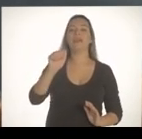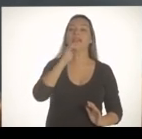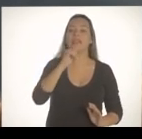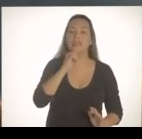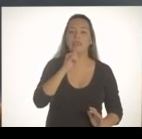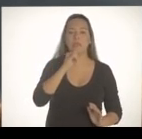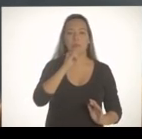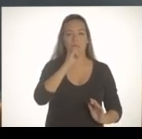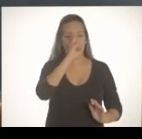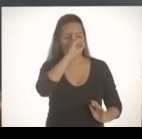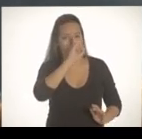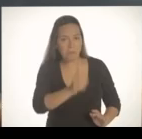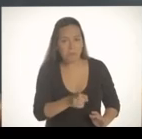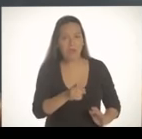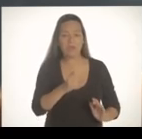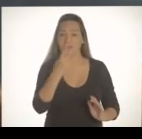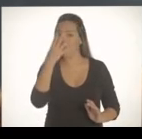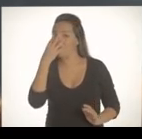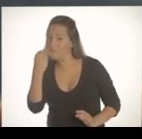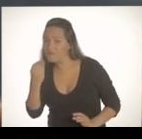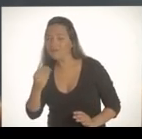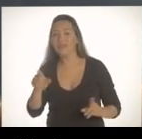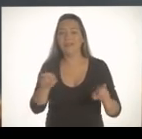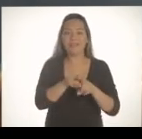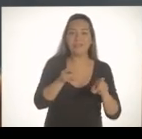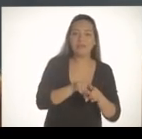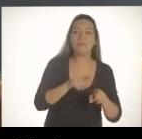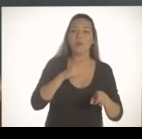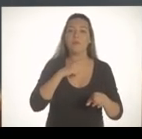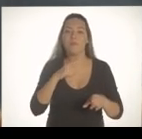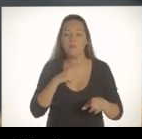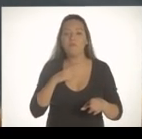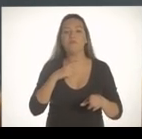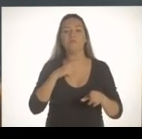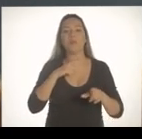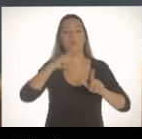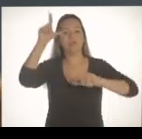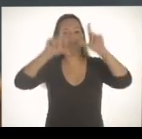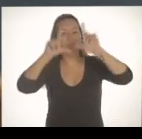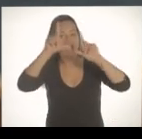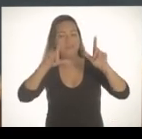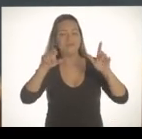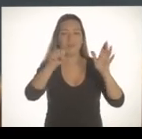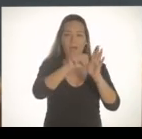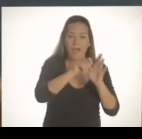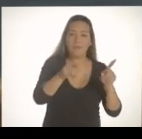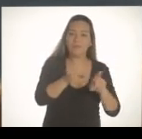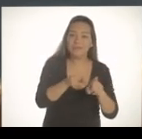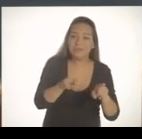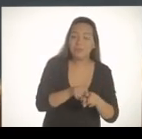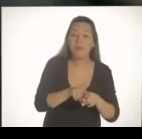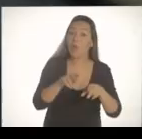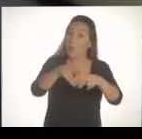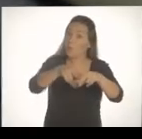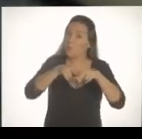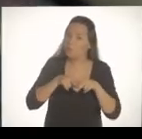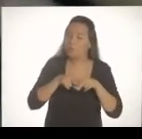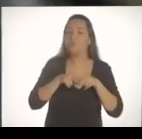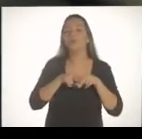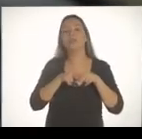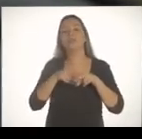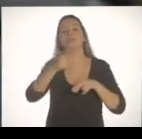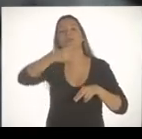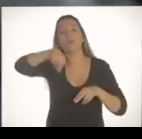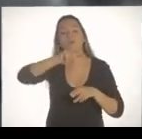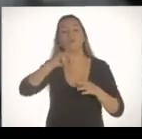vans. Exploram a TV a cabo, cobram do comércio. E muito violentos. Então quando eu